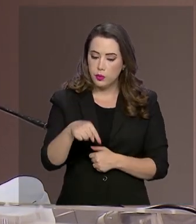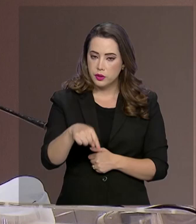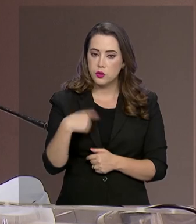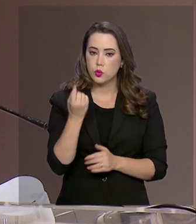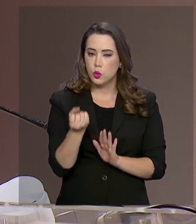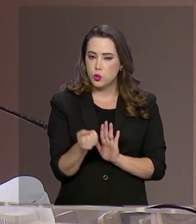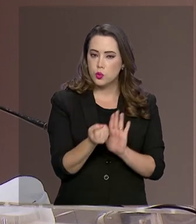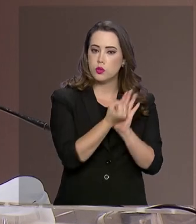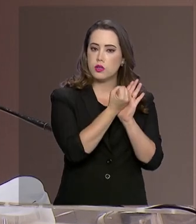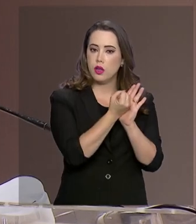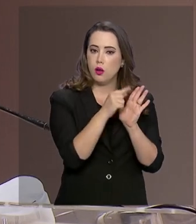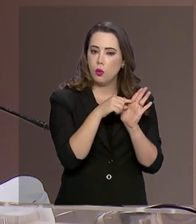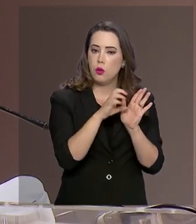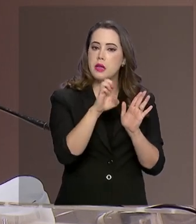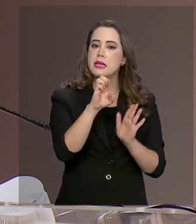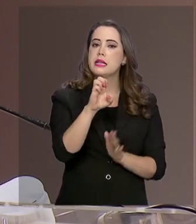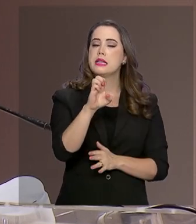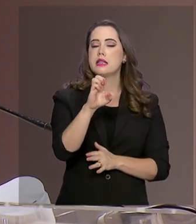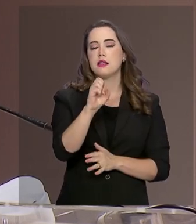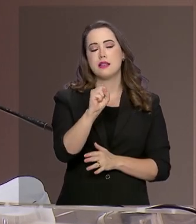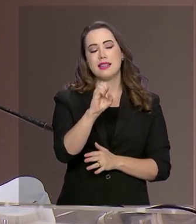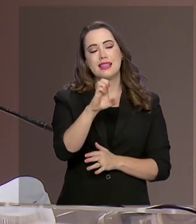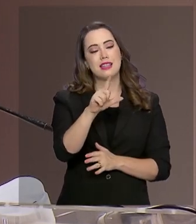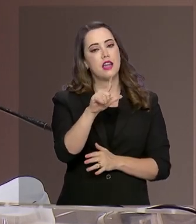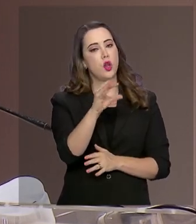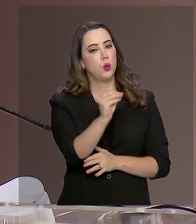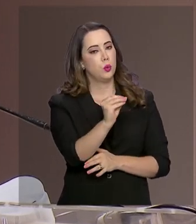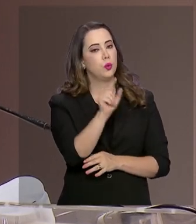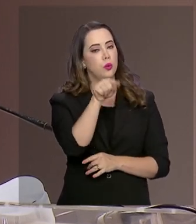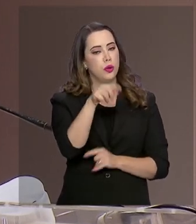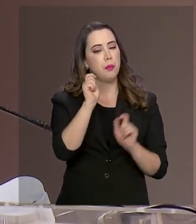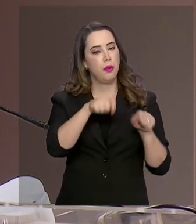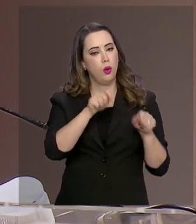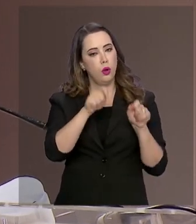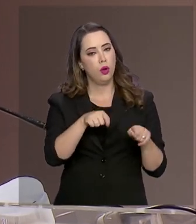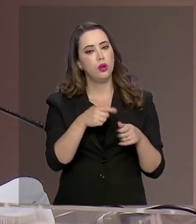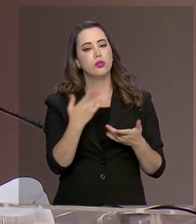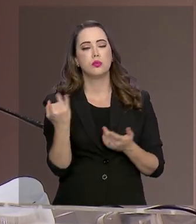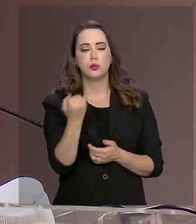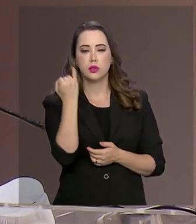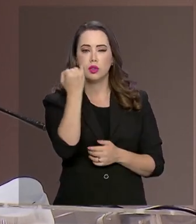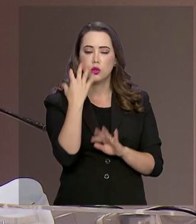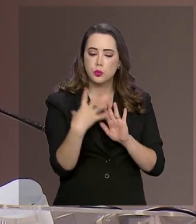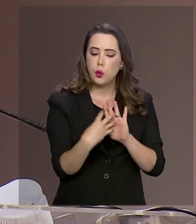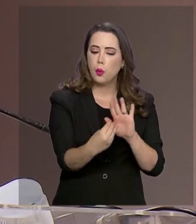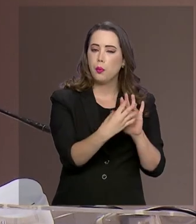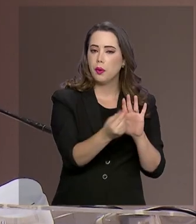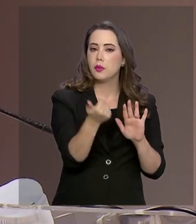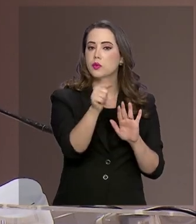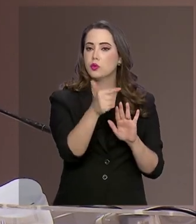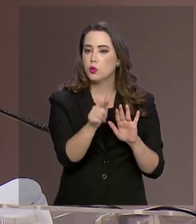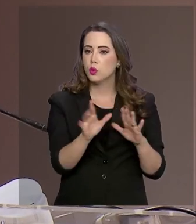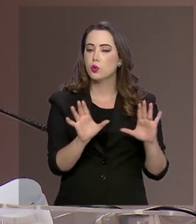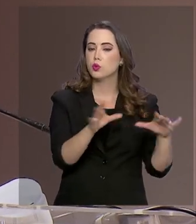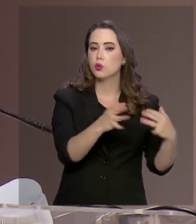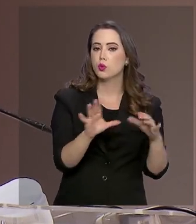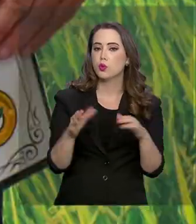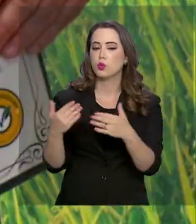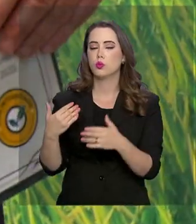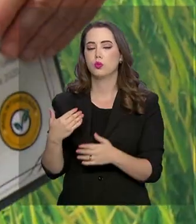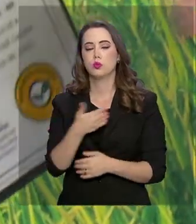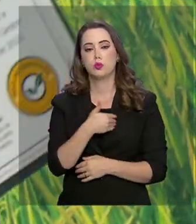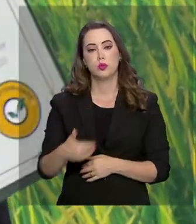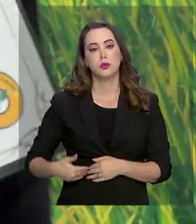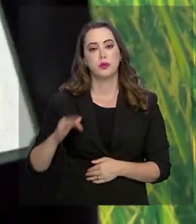Selo Integridade, que pode e deve servir de inspiração como pauta para as demais pastas do governo federal.